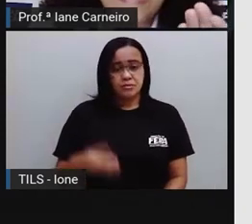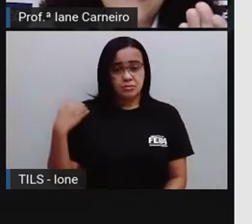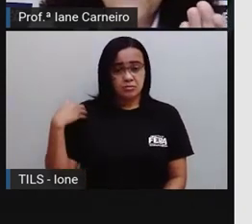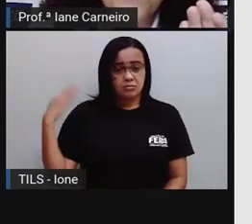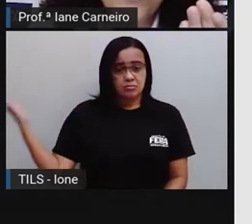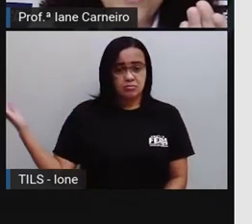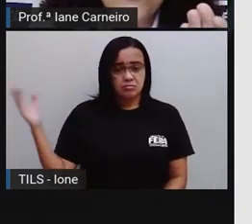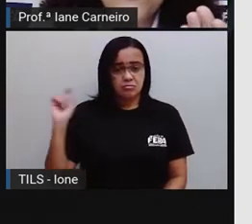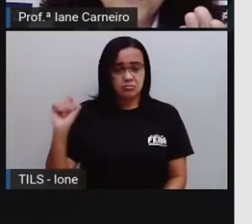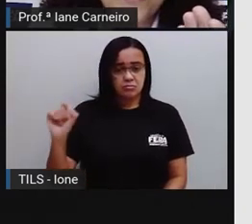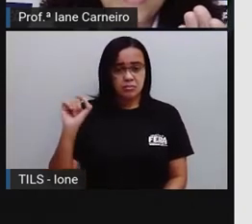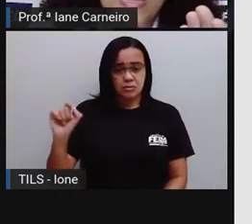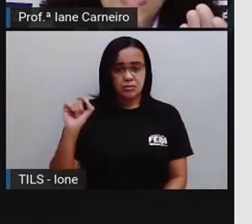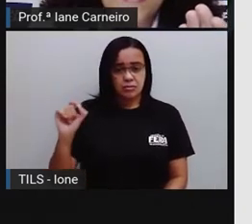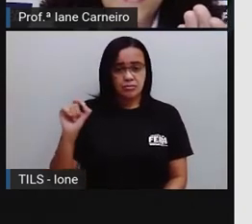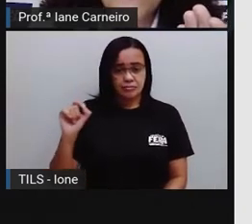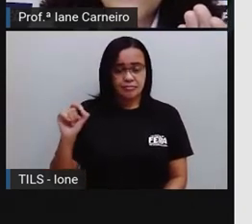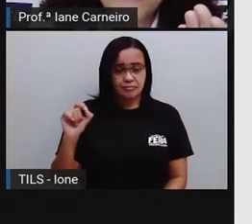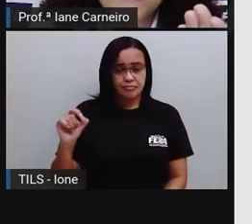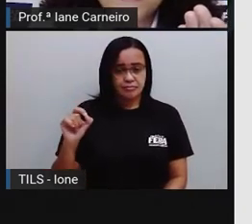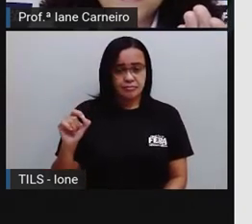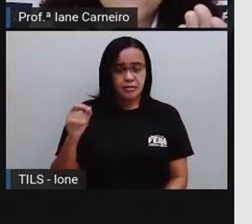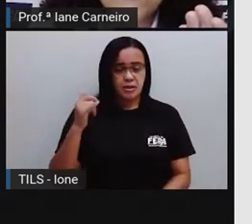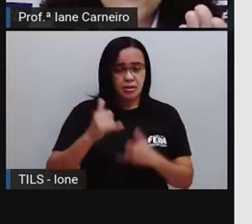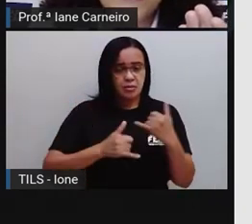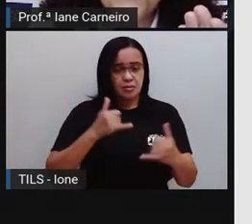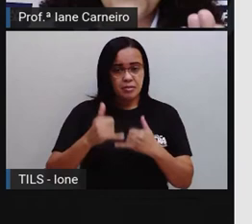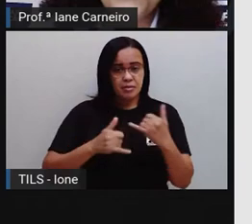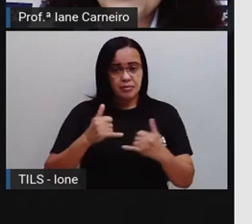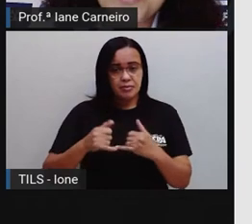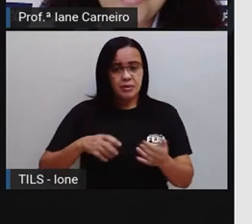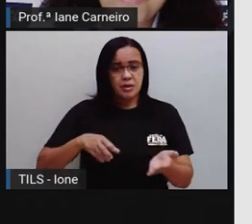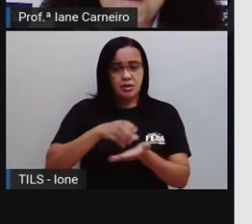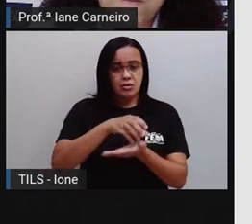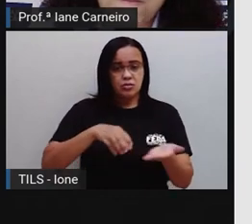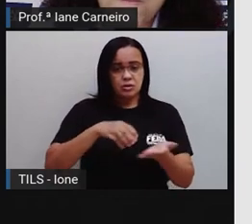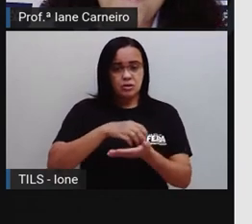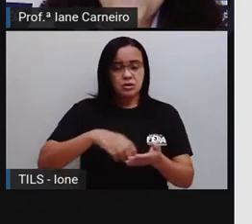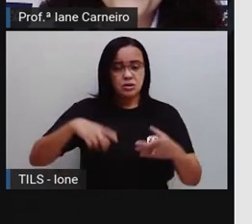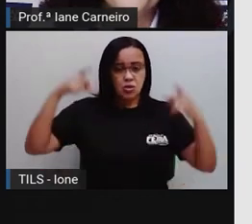É o bloco de montar, é o trenzinho ou é o urso?